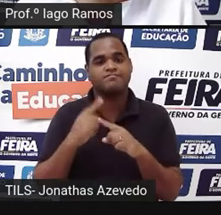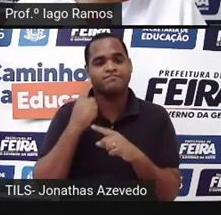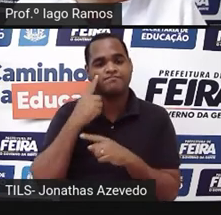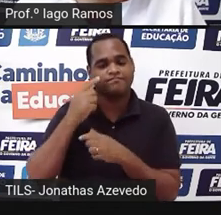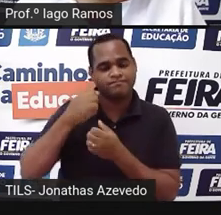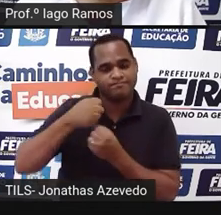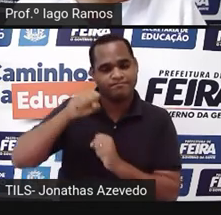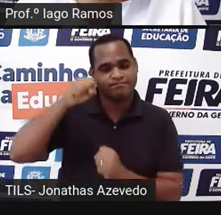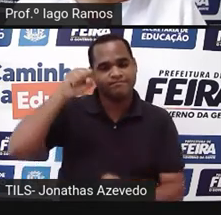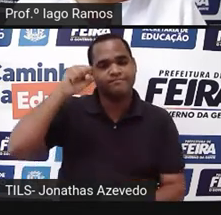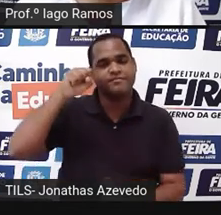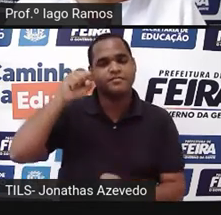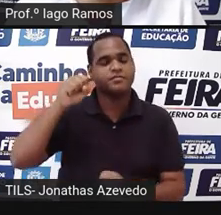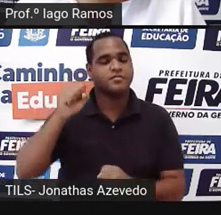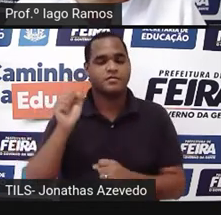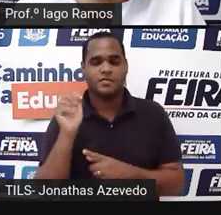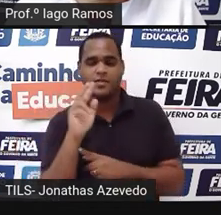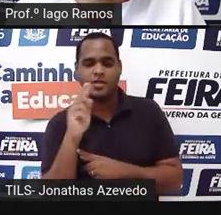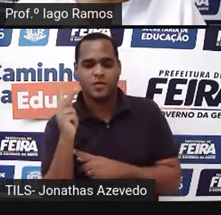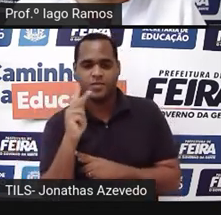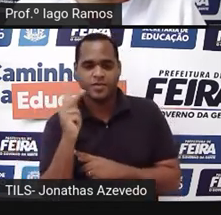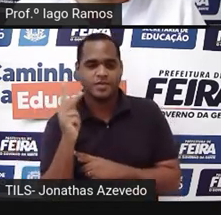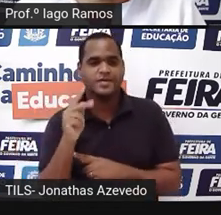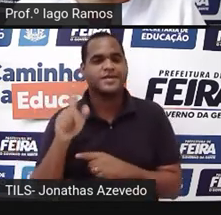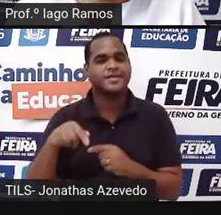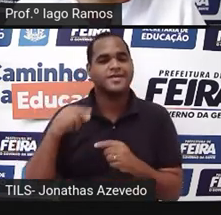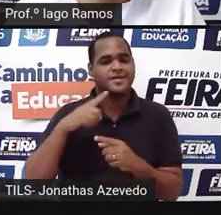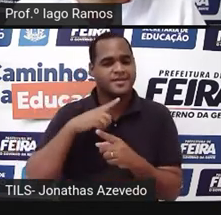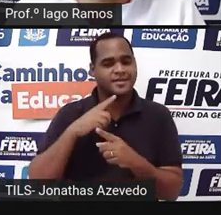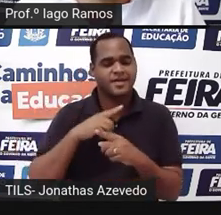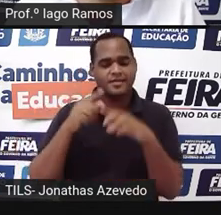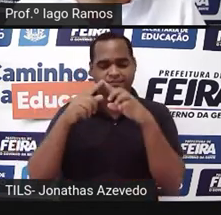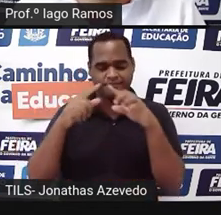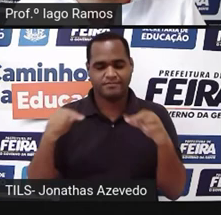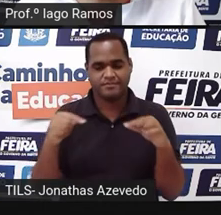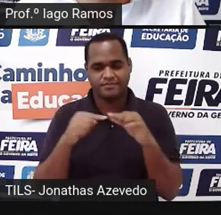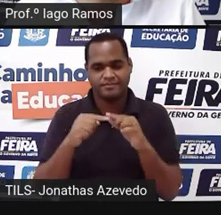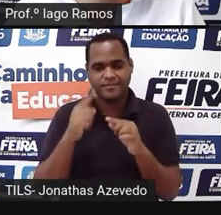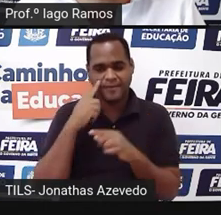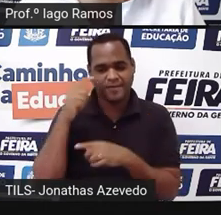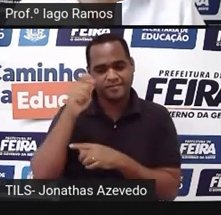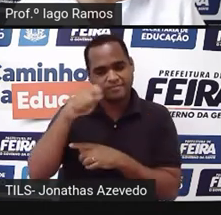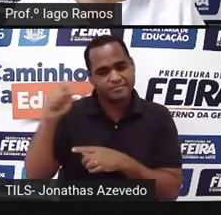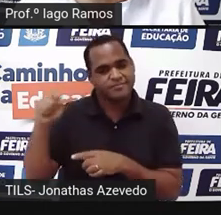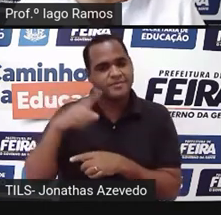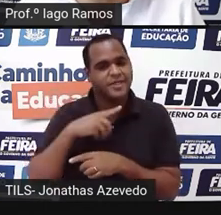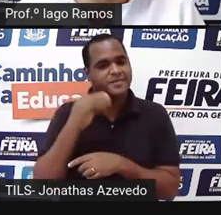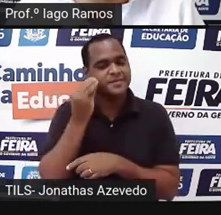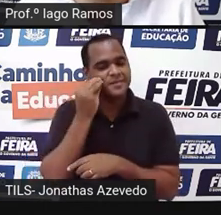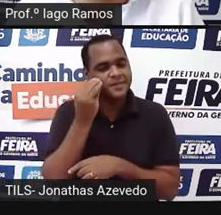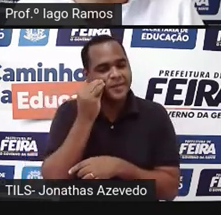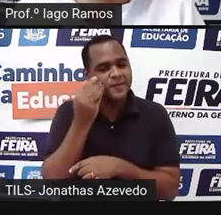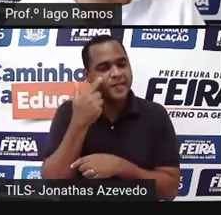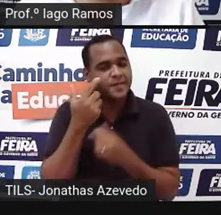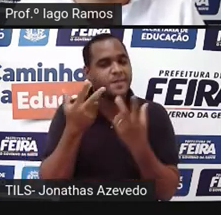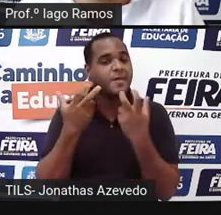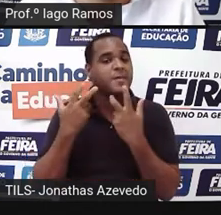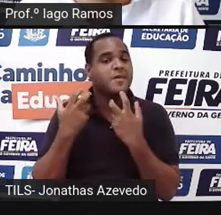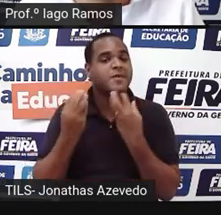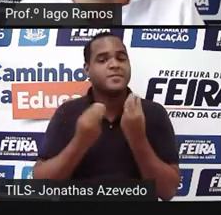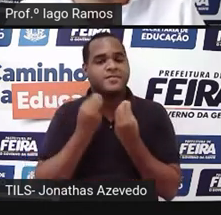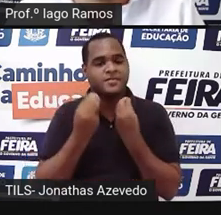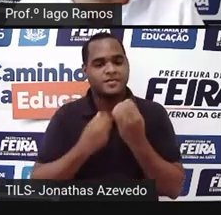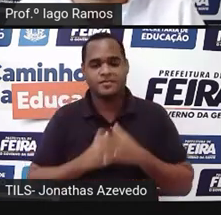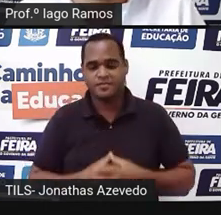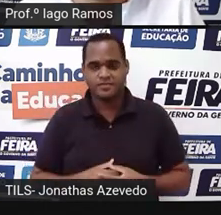ele é a hipotenusa desse triângulo retângulo que eu estou riscando ali para tentar fazer com que você enxergue o triângulo retângulo.